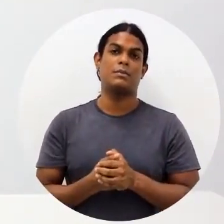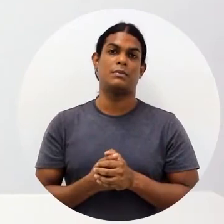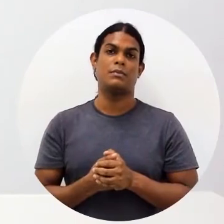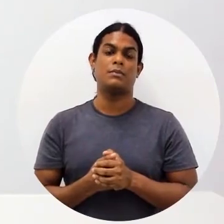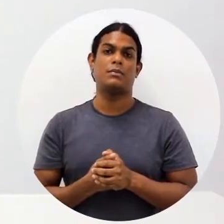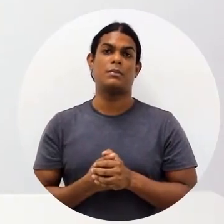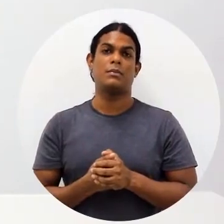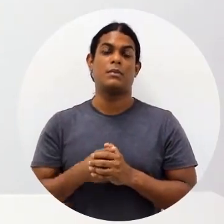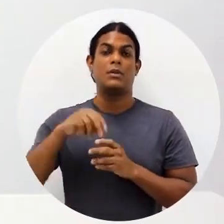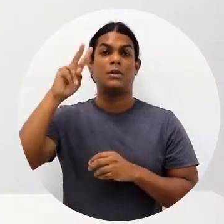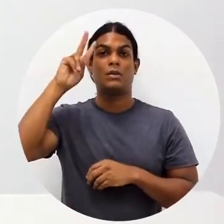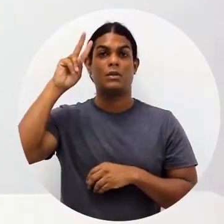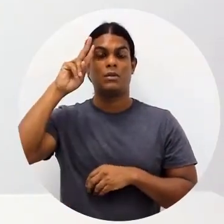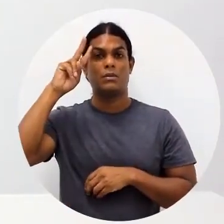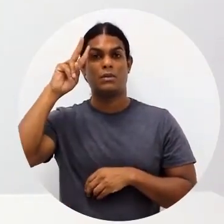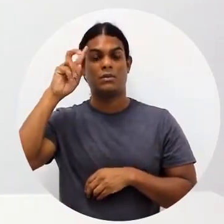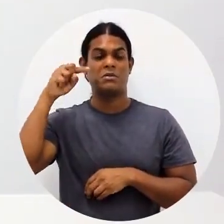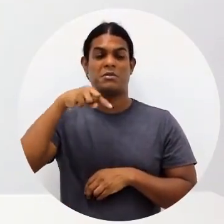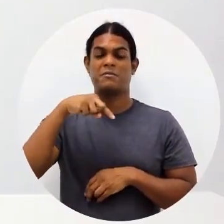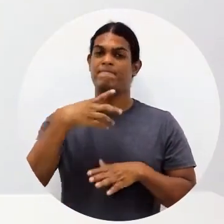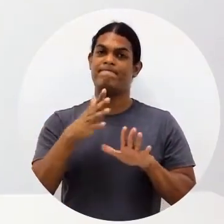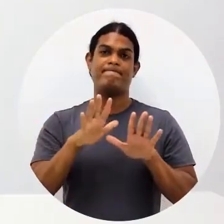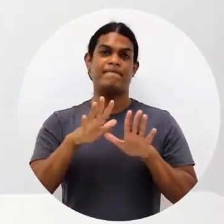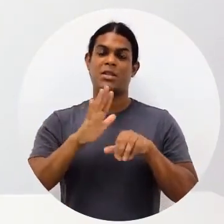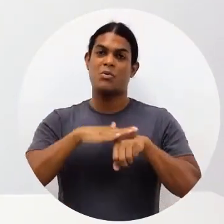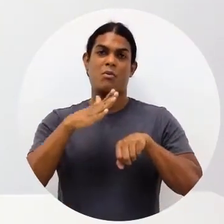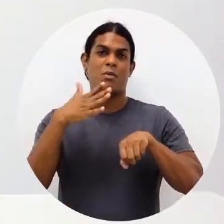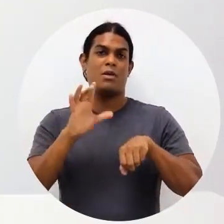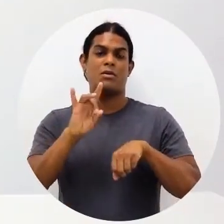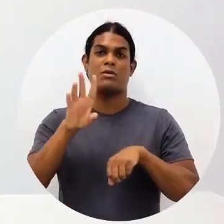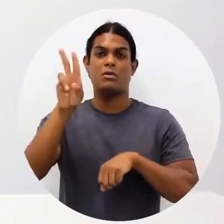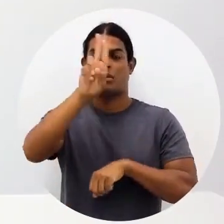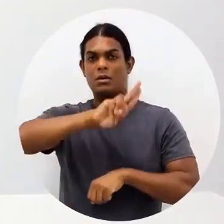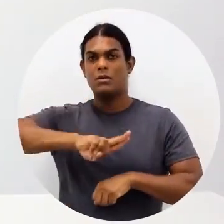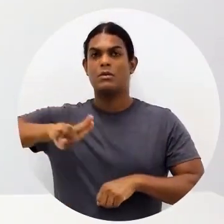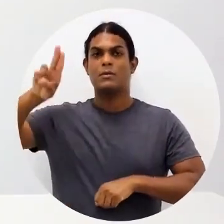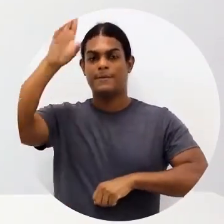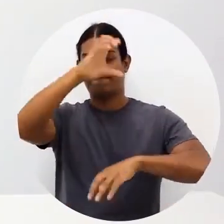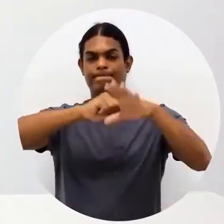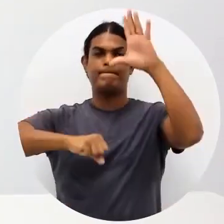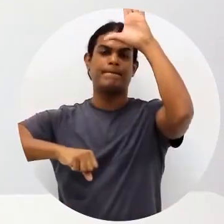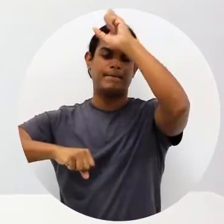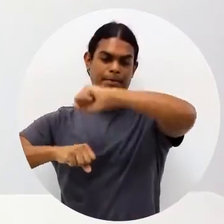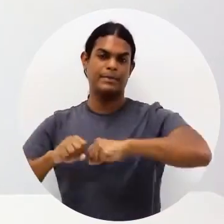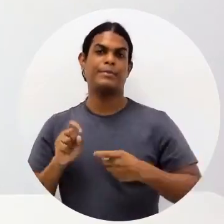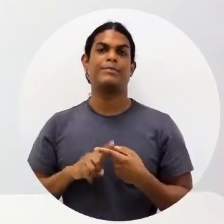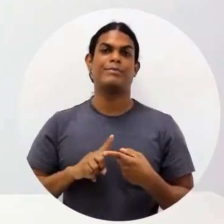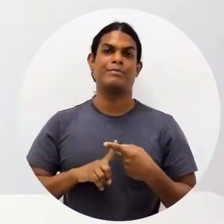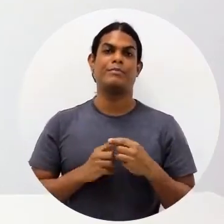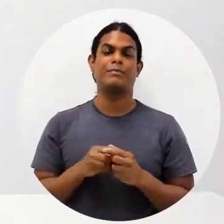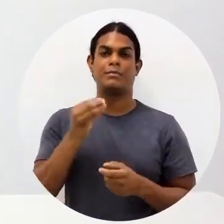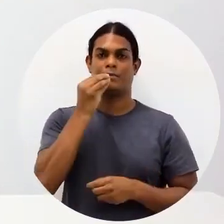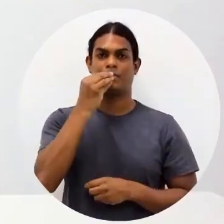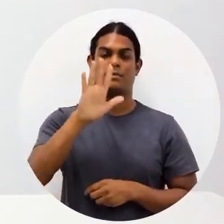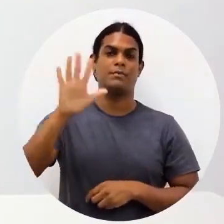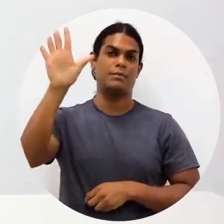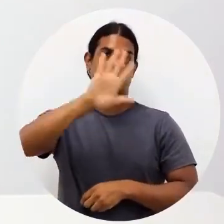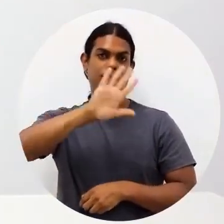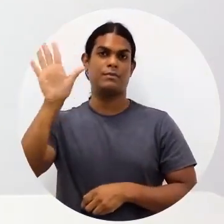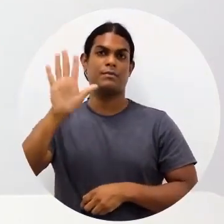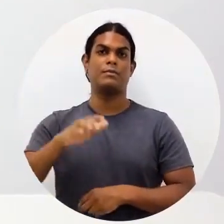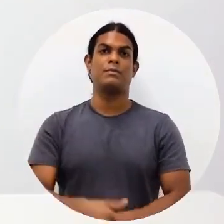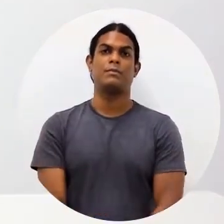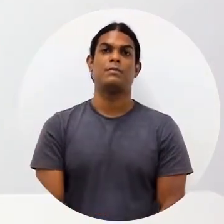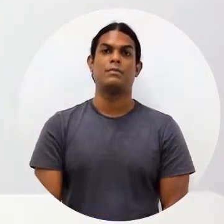analógico e no modelo digital. E lembrando que eles não competem entre si. A gente pode continuar usando os dois e aprendendo das duas formas.